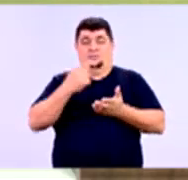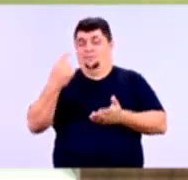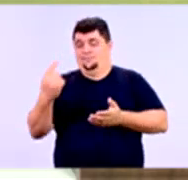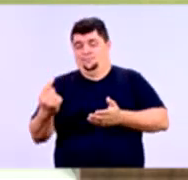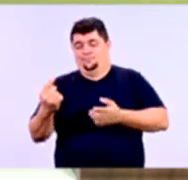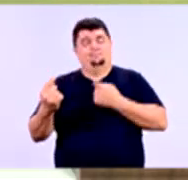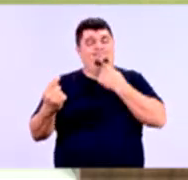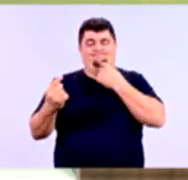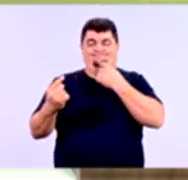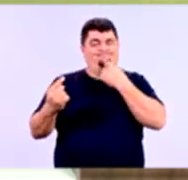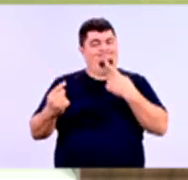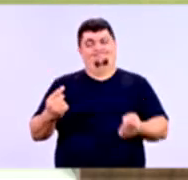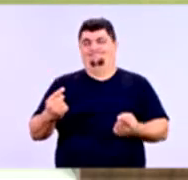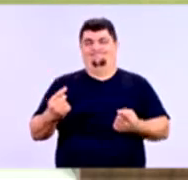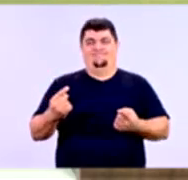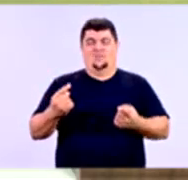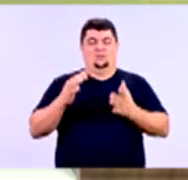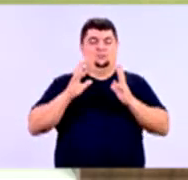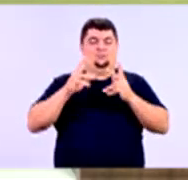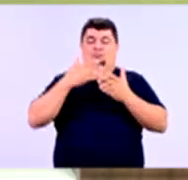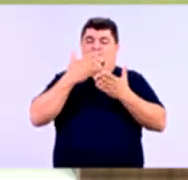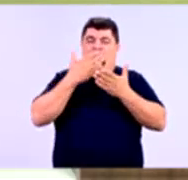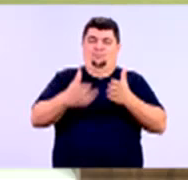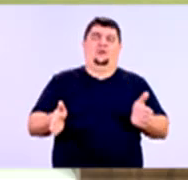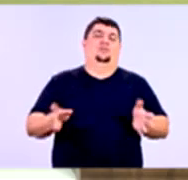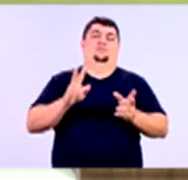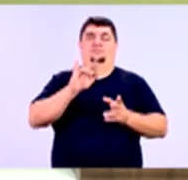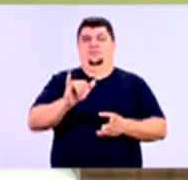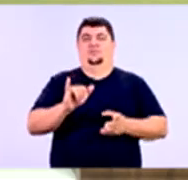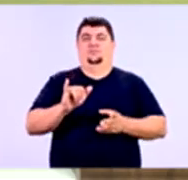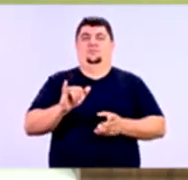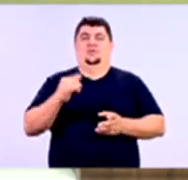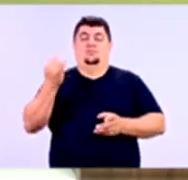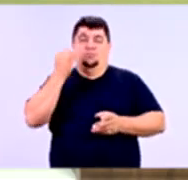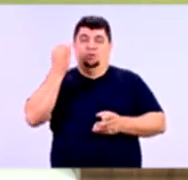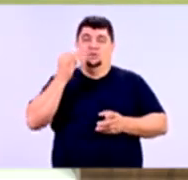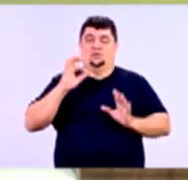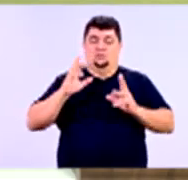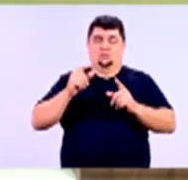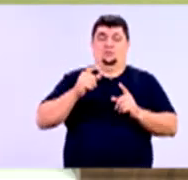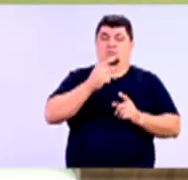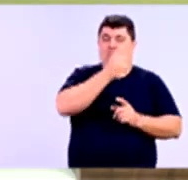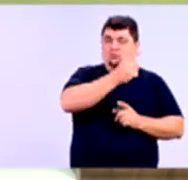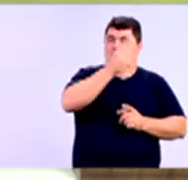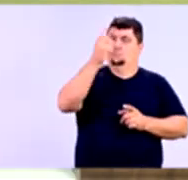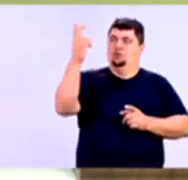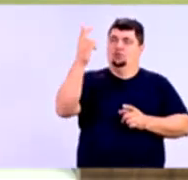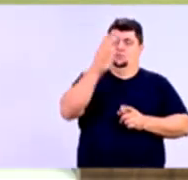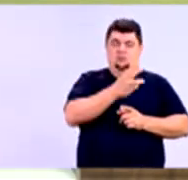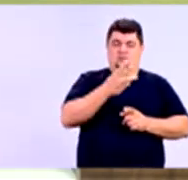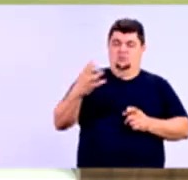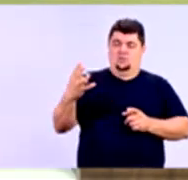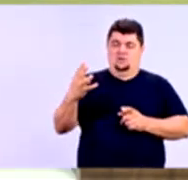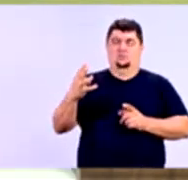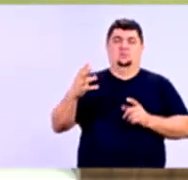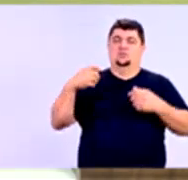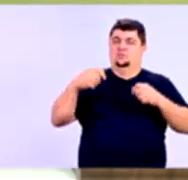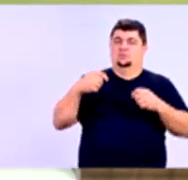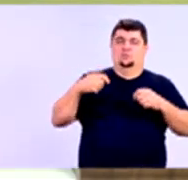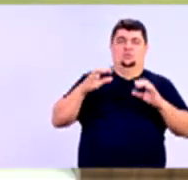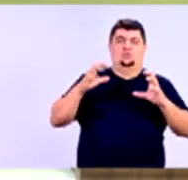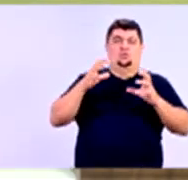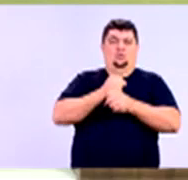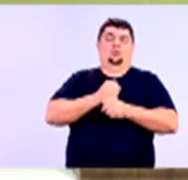funcionar, a estratégia toda ela vai apresentar falha. Então, é importante que a gente lembrar que ela vai funcionar desde que seja executada em